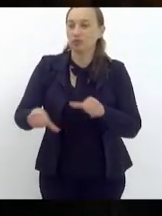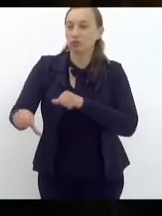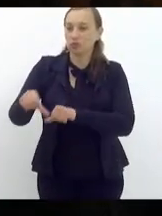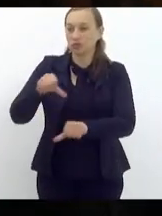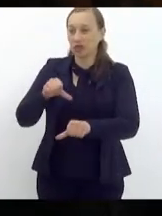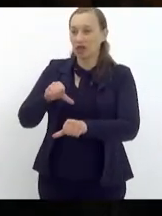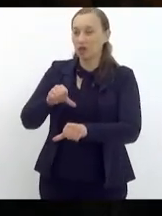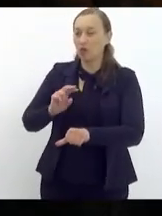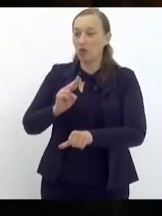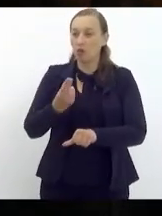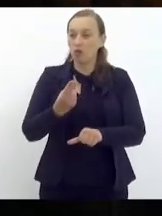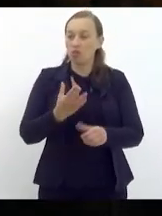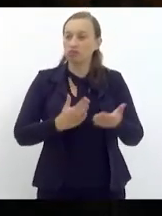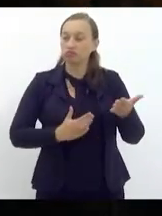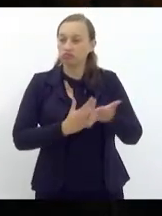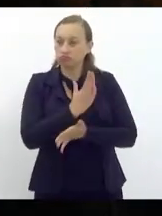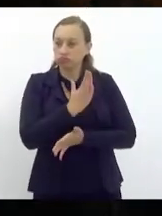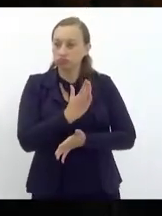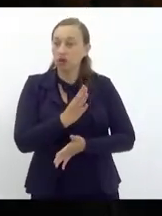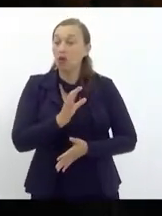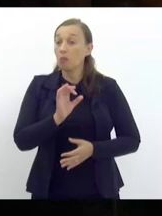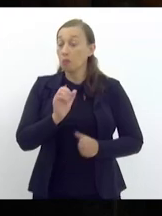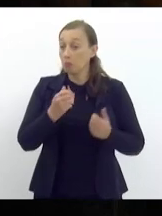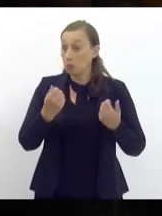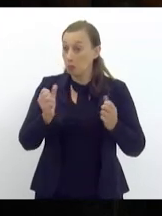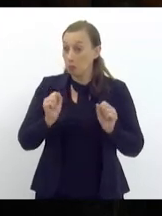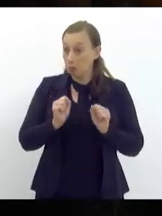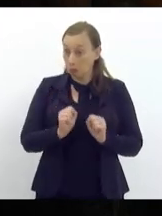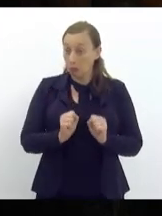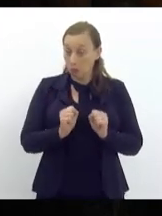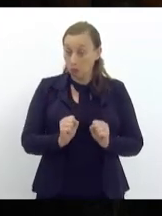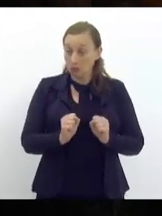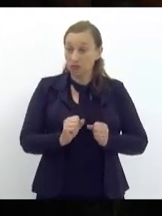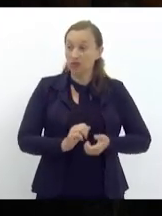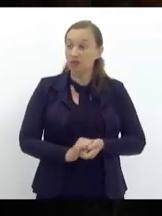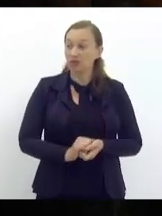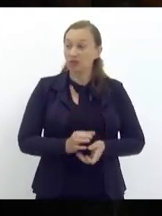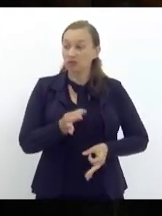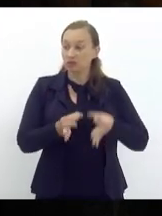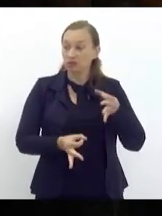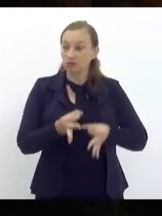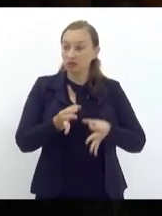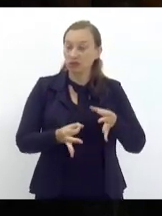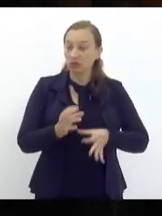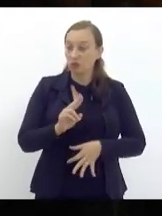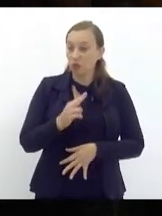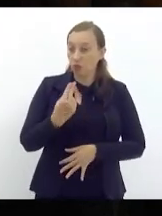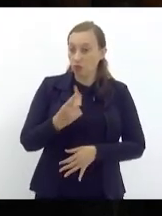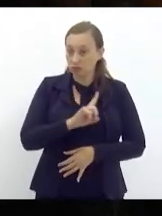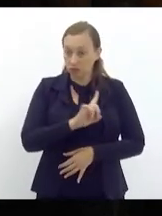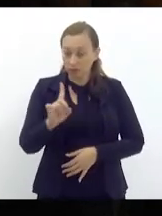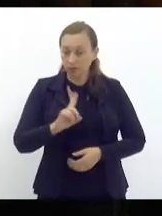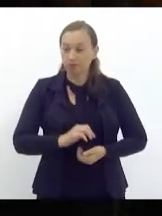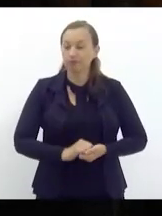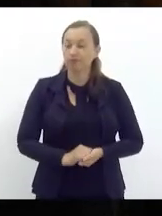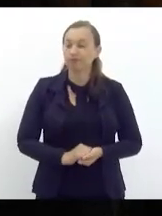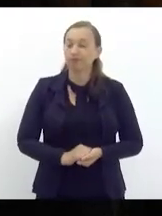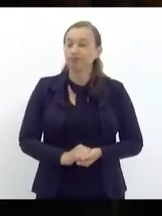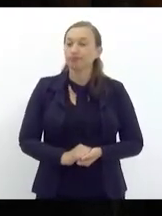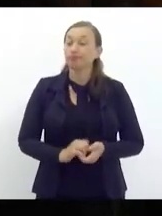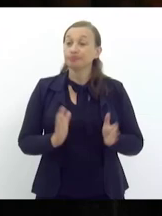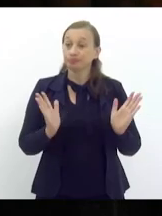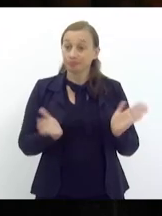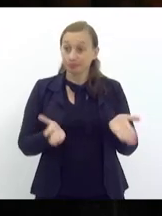pode se dar justificando ou não bom e